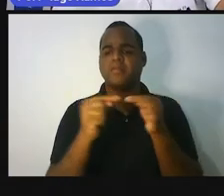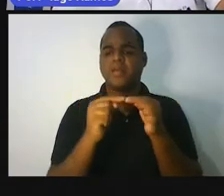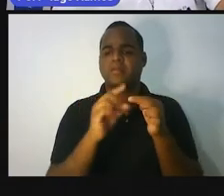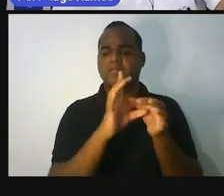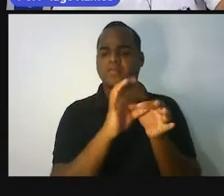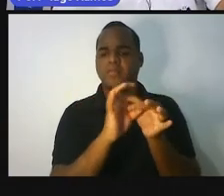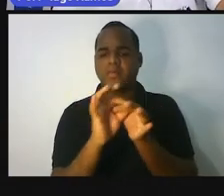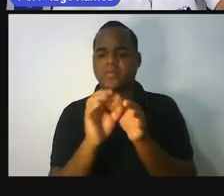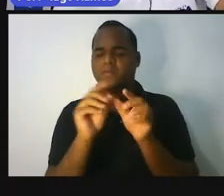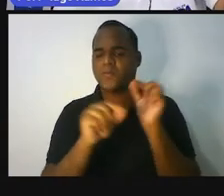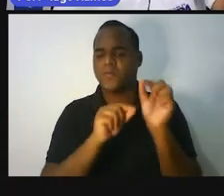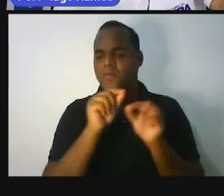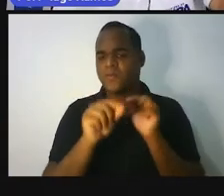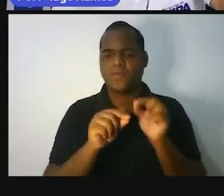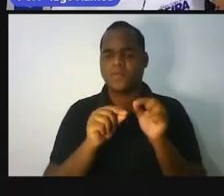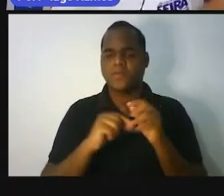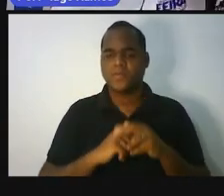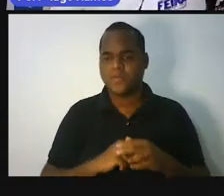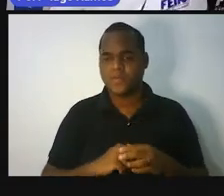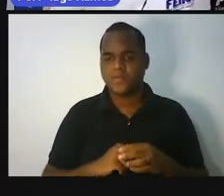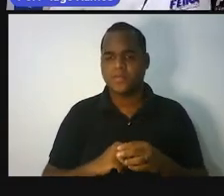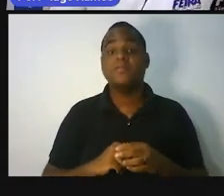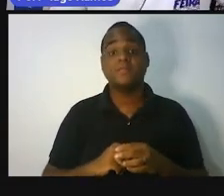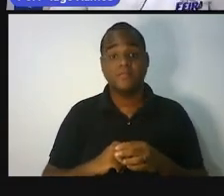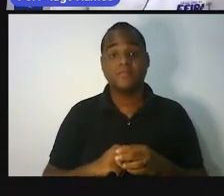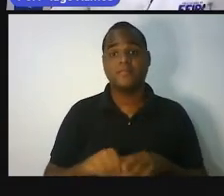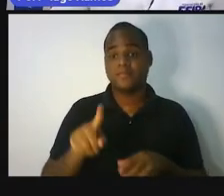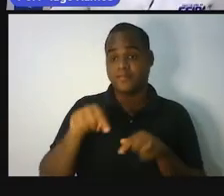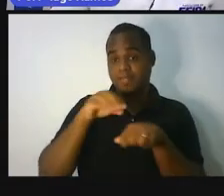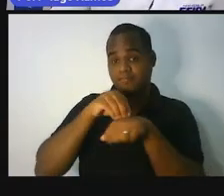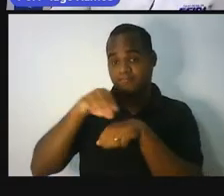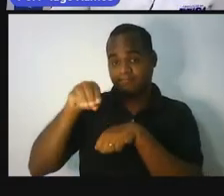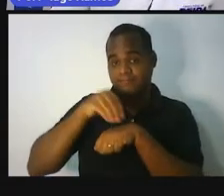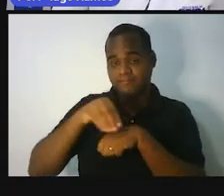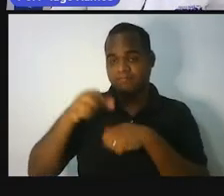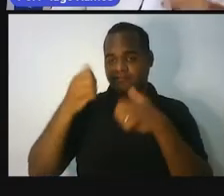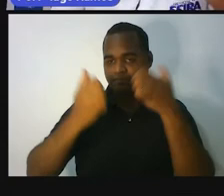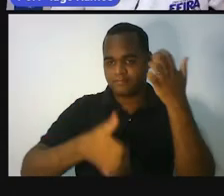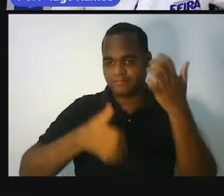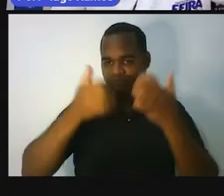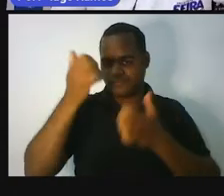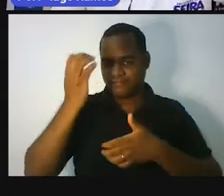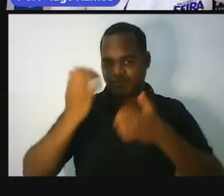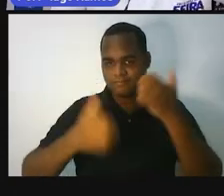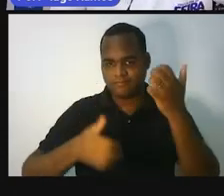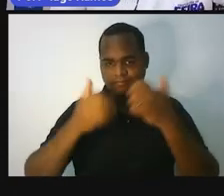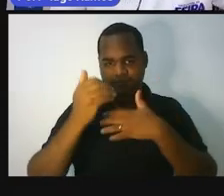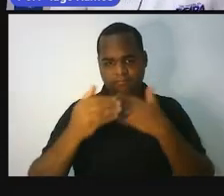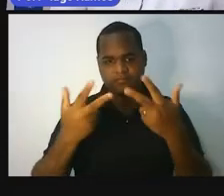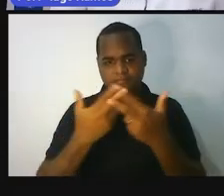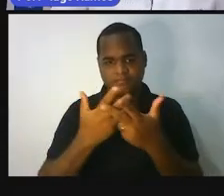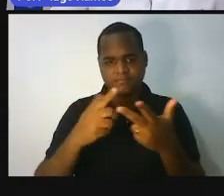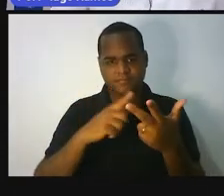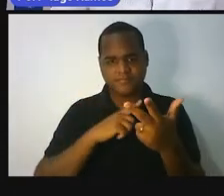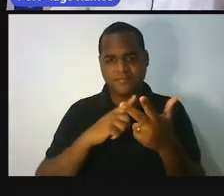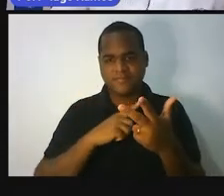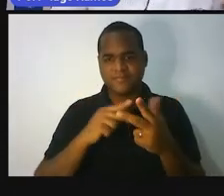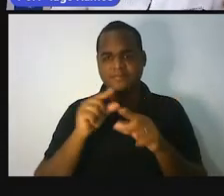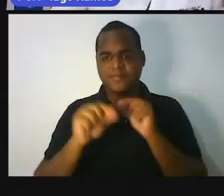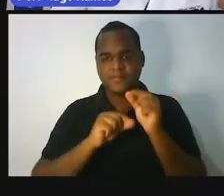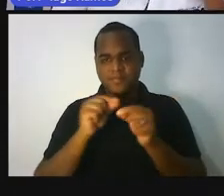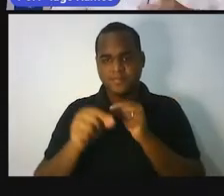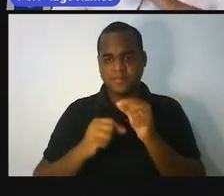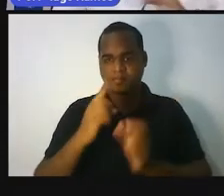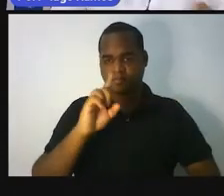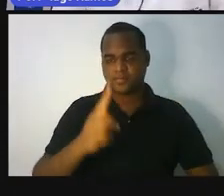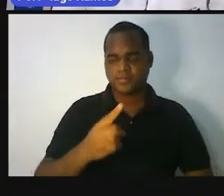É em relação àquela informação dos 1